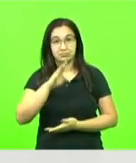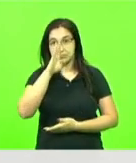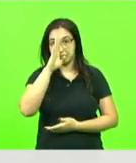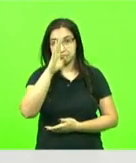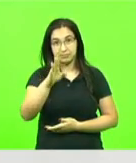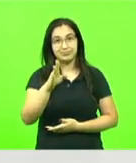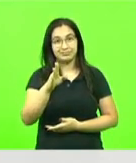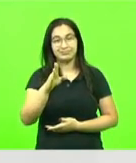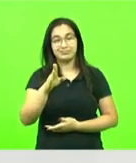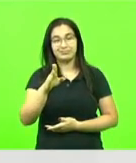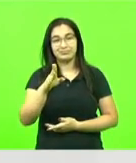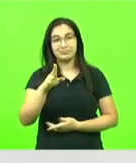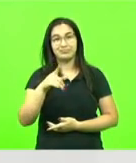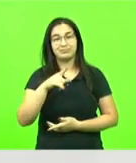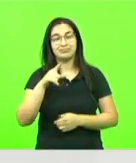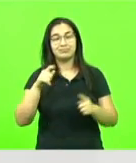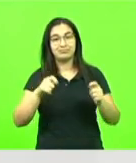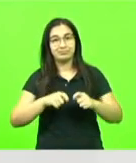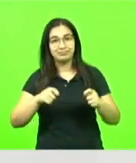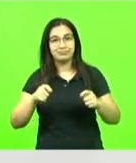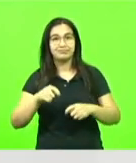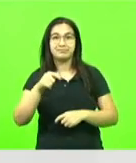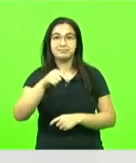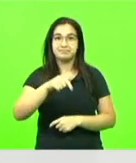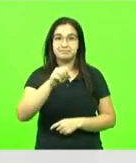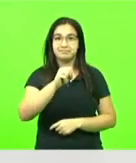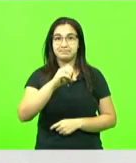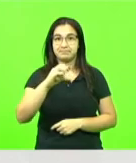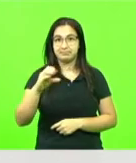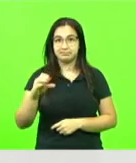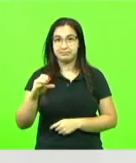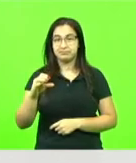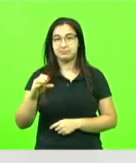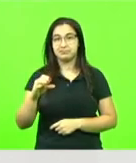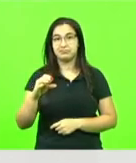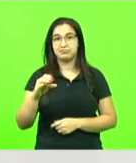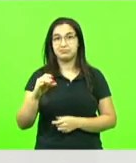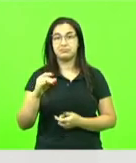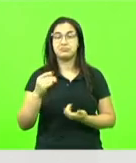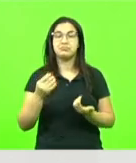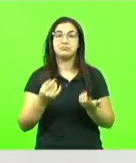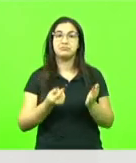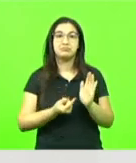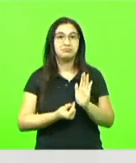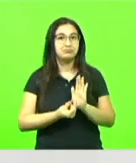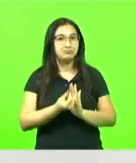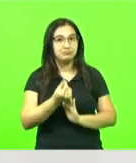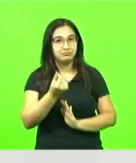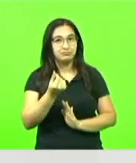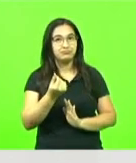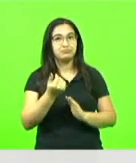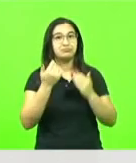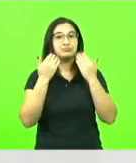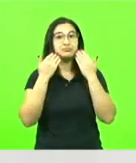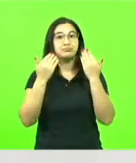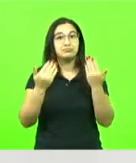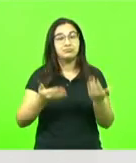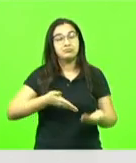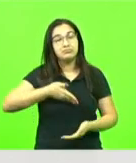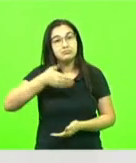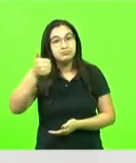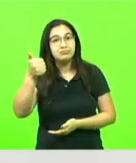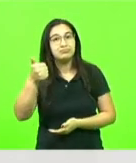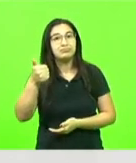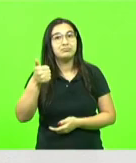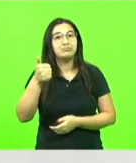faça com que Santa Catarina tenha um capital social a mais para apresentar para aqueles que conhecem o nosso Estado.